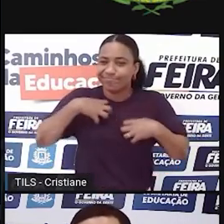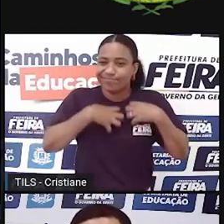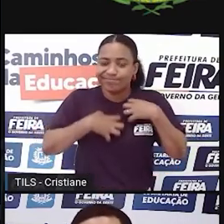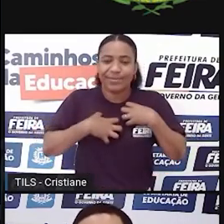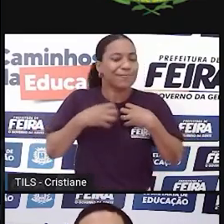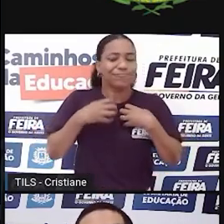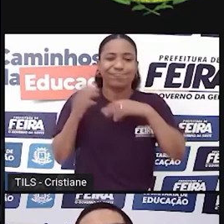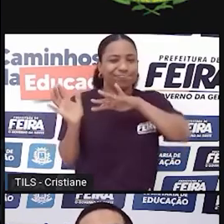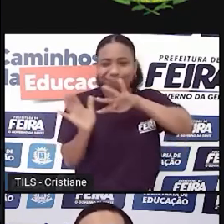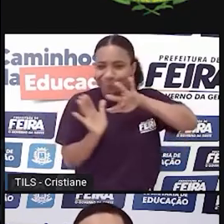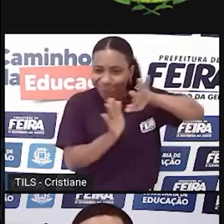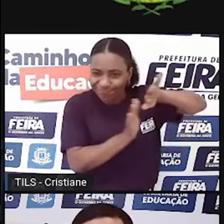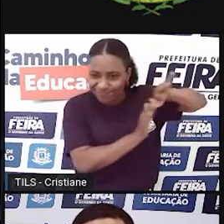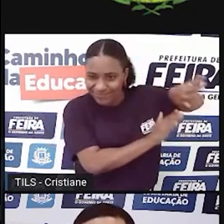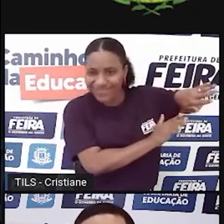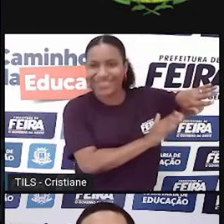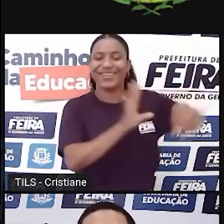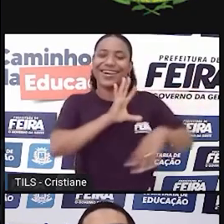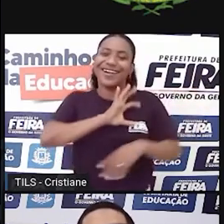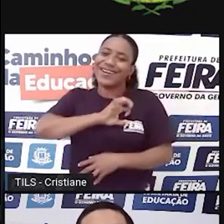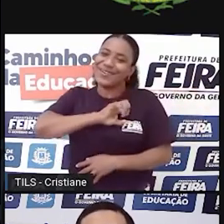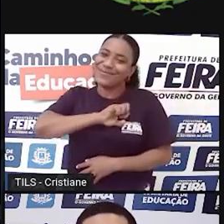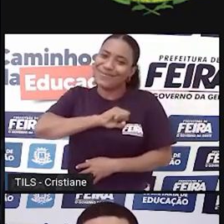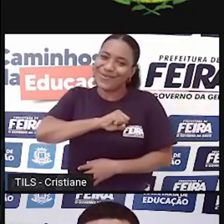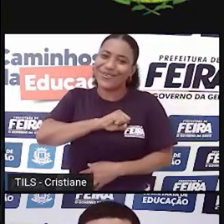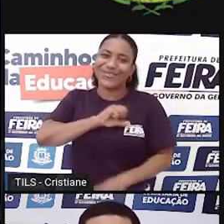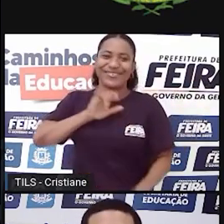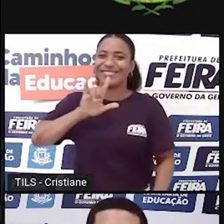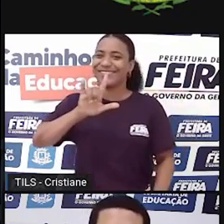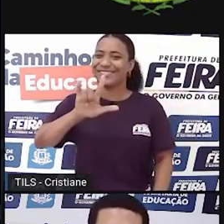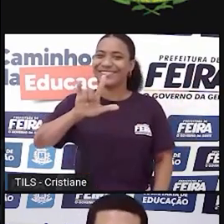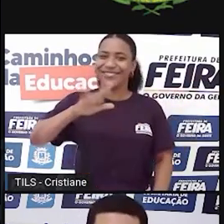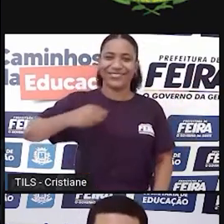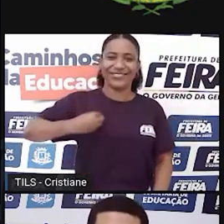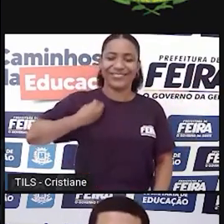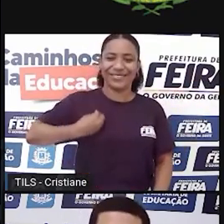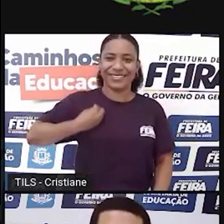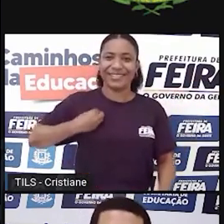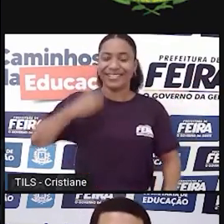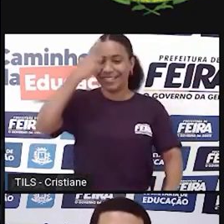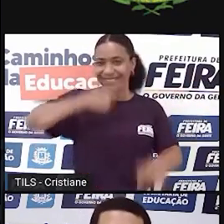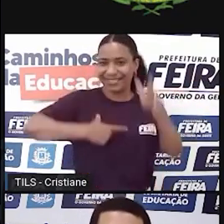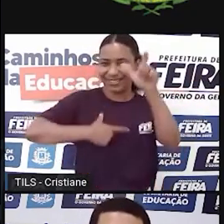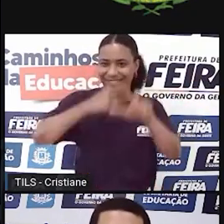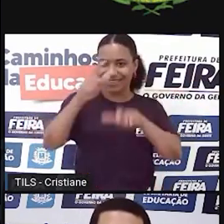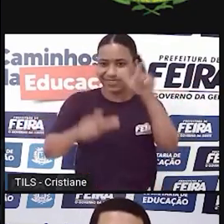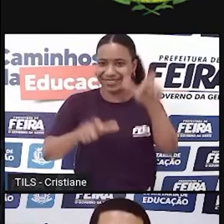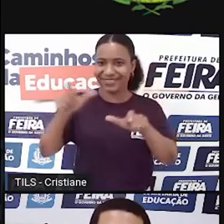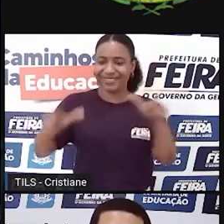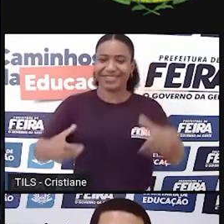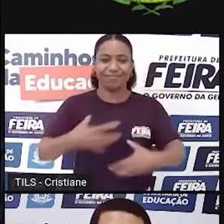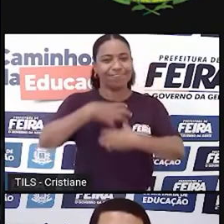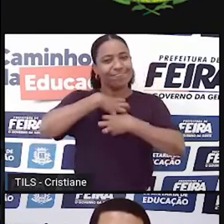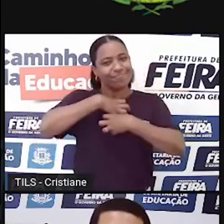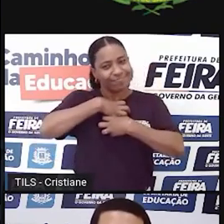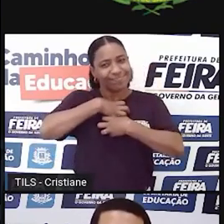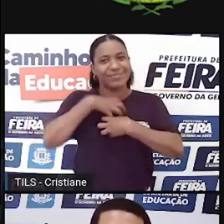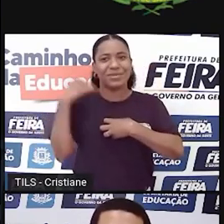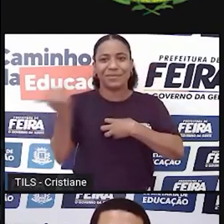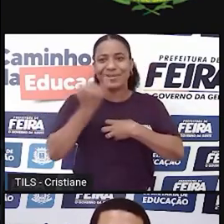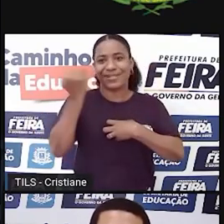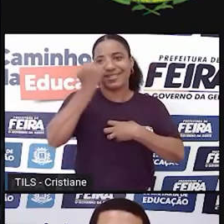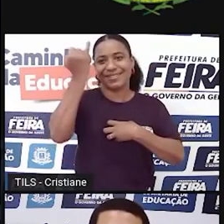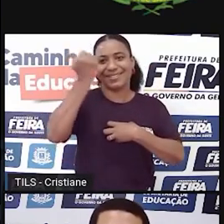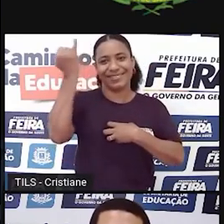vida, falar de essência, falar de nós, seres humanos. e da importância que nós temos, da